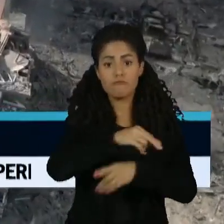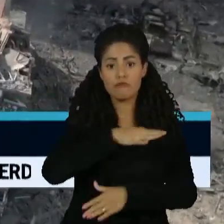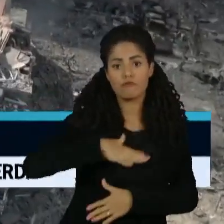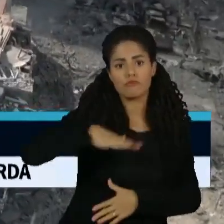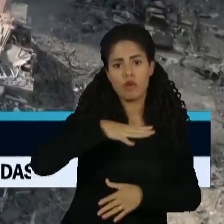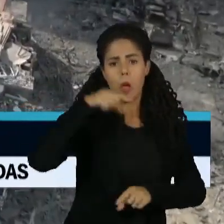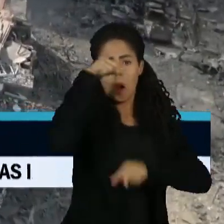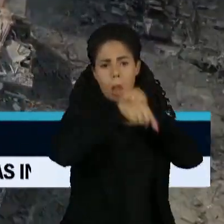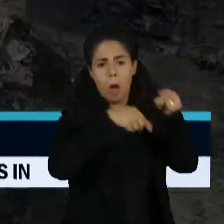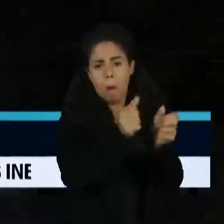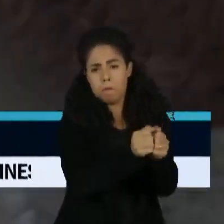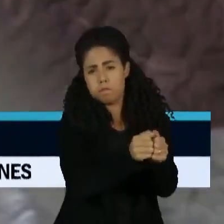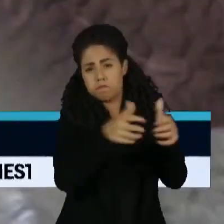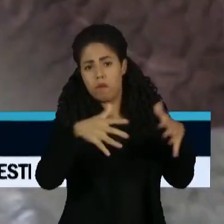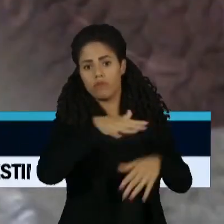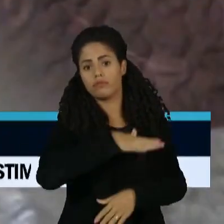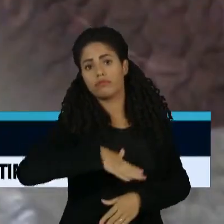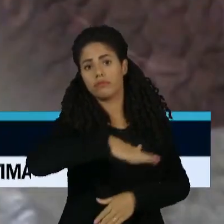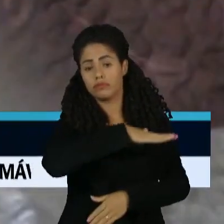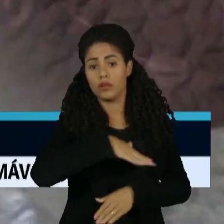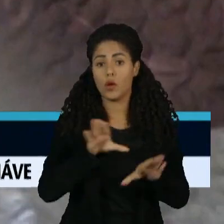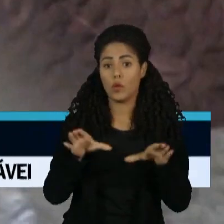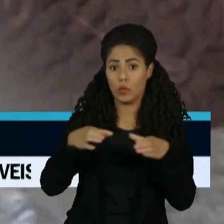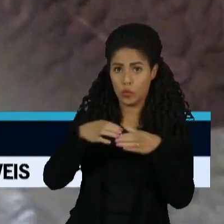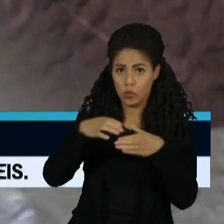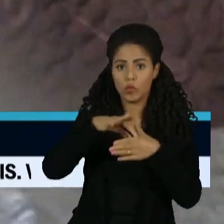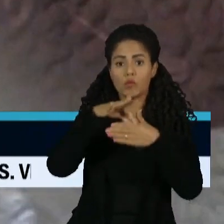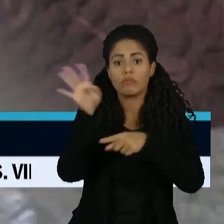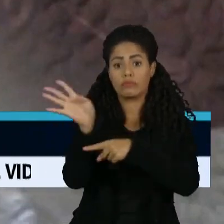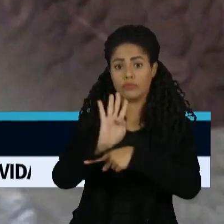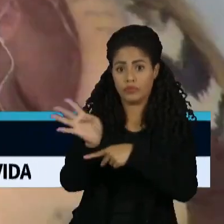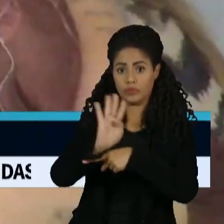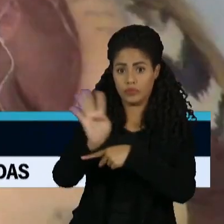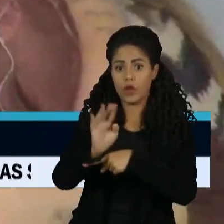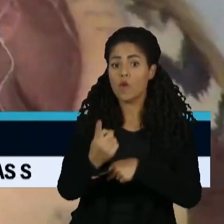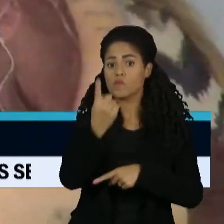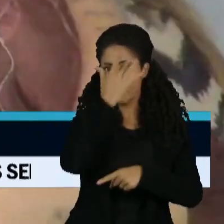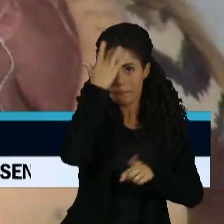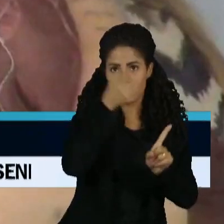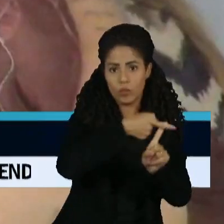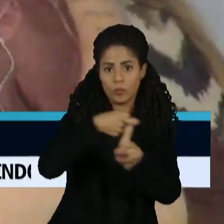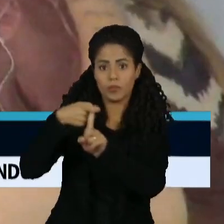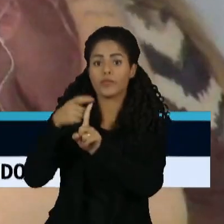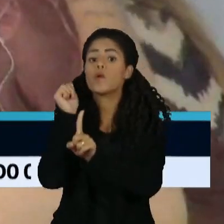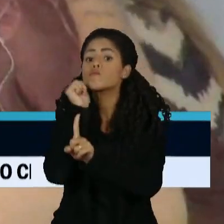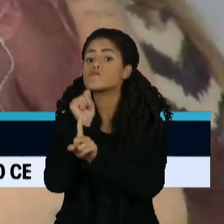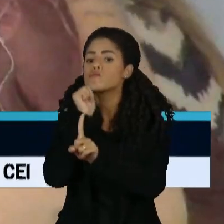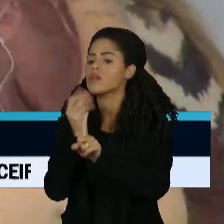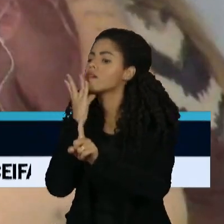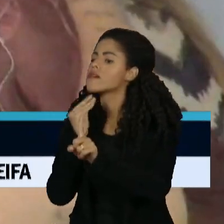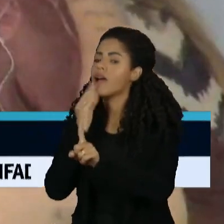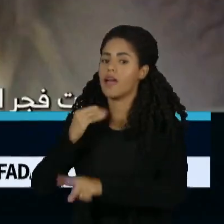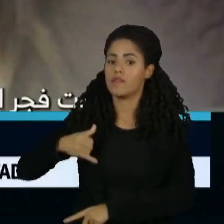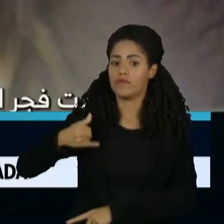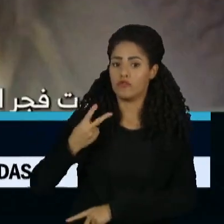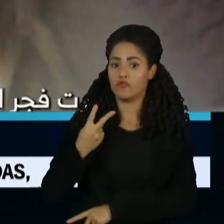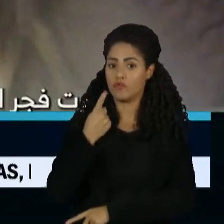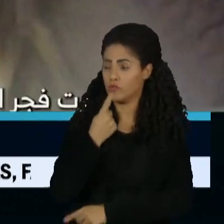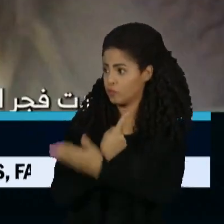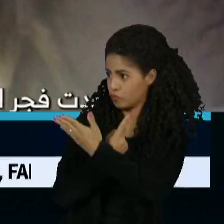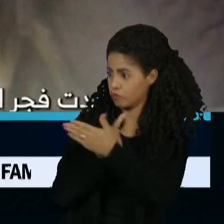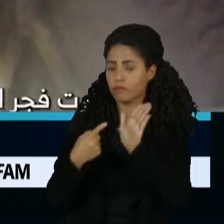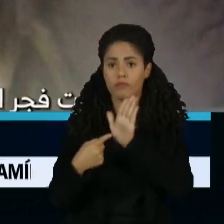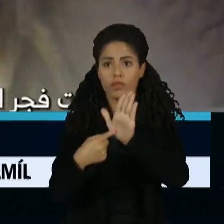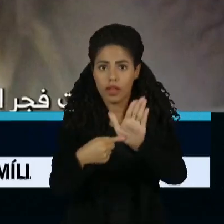dos bombardeios no território. O grupo divulgou um vídeo com uma refém. Seria uma mulher israelense de 21 anos que